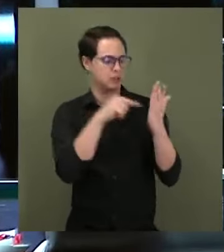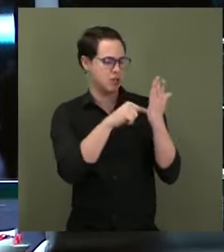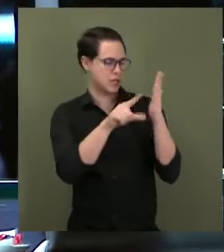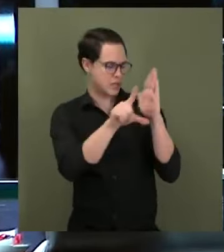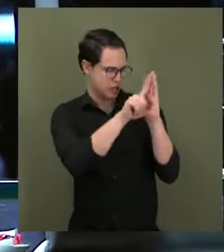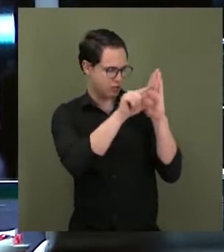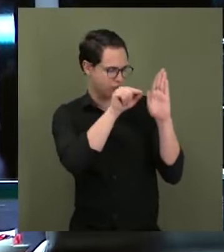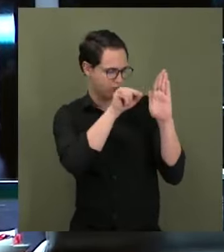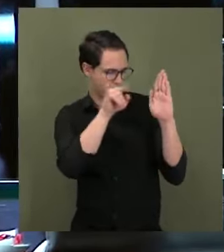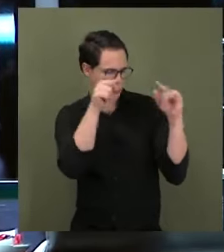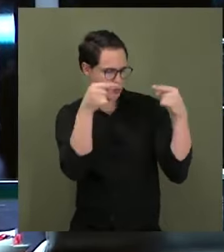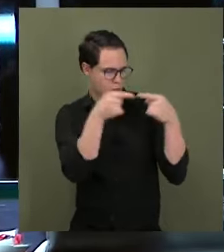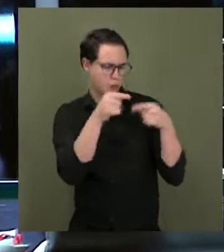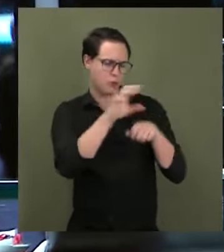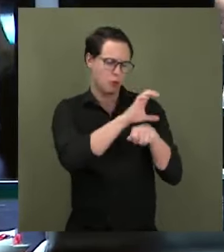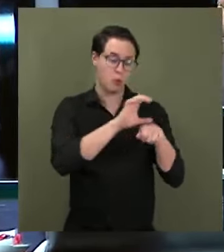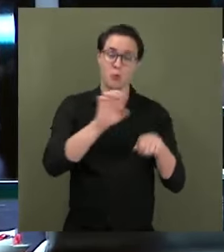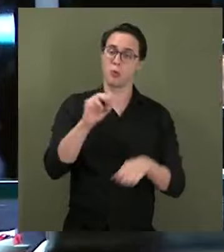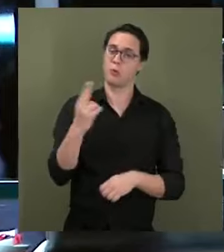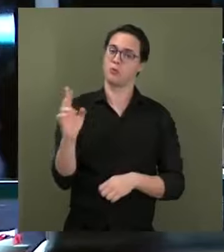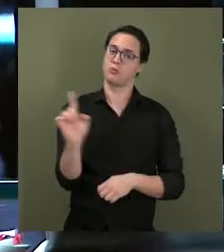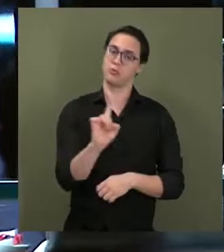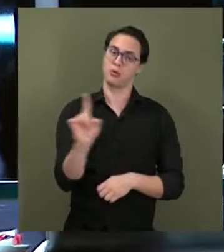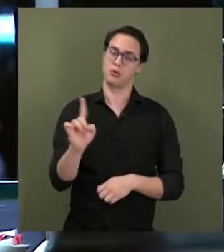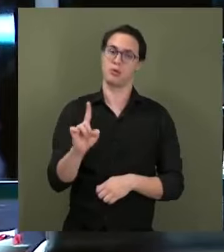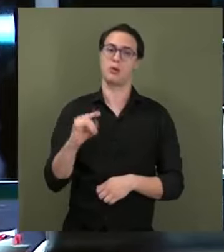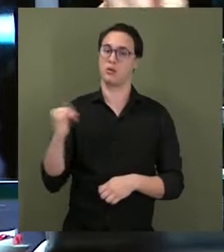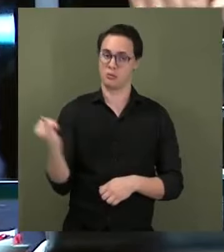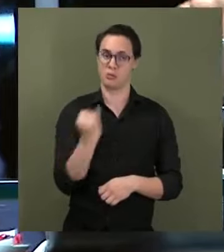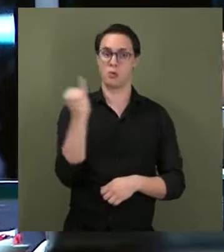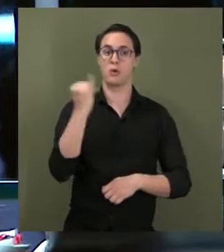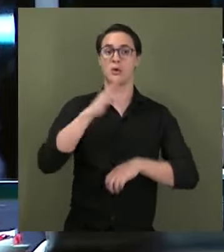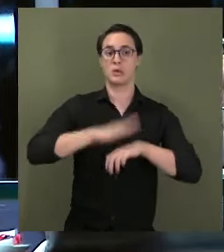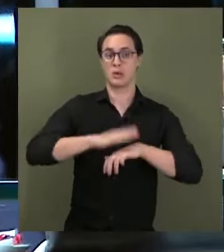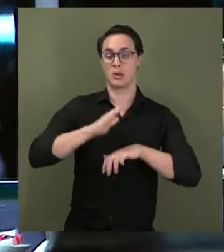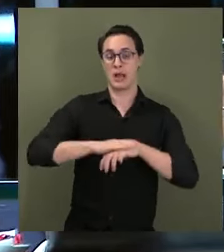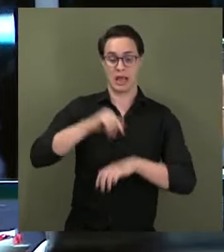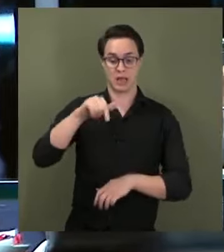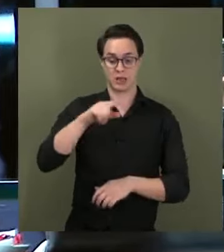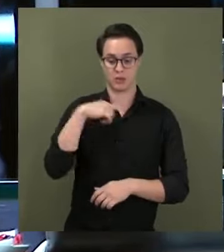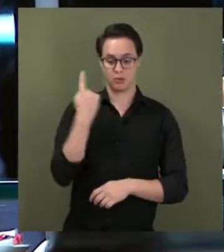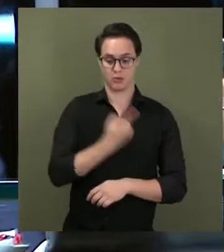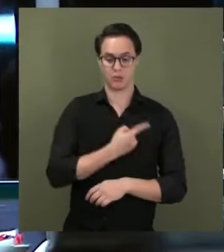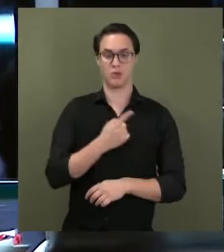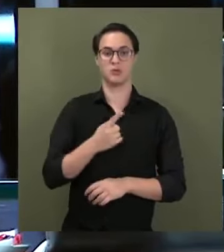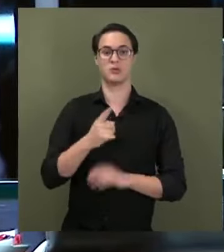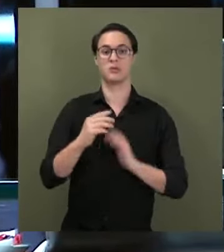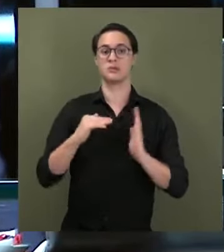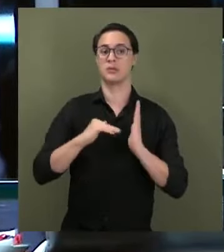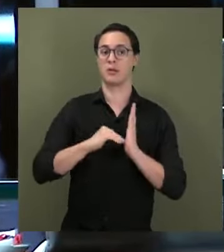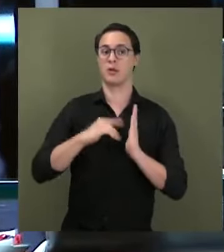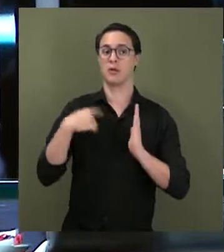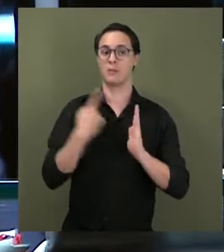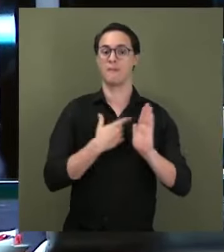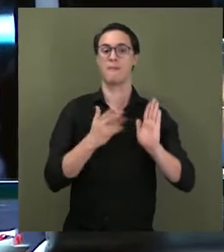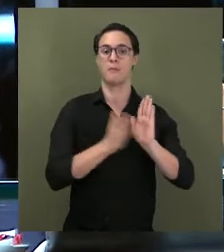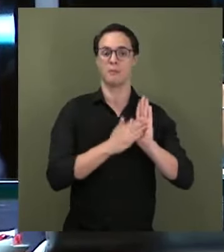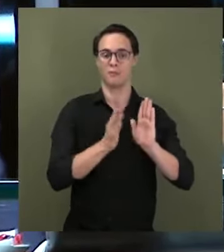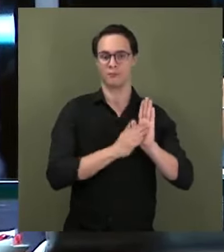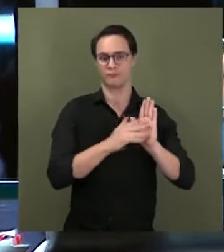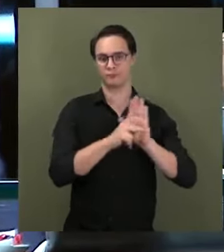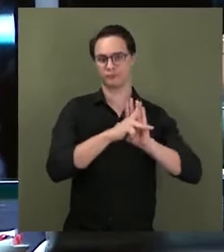essa fidelidade é muito importante e não foi por outra razão que nós aqui no Senado concebemos uma proposta de emenda à Constituição